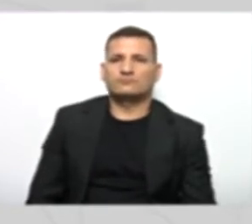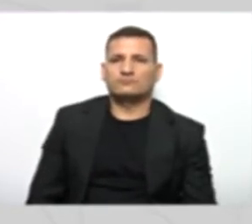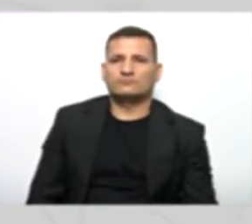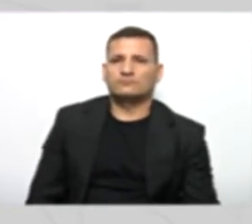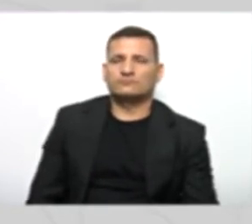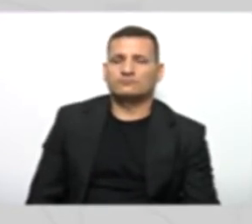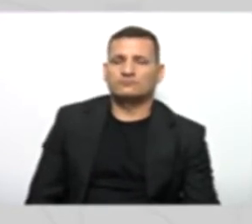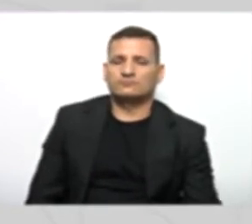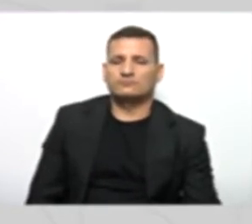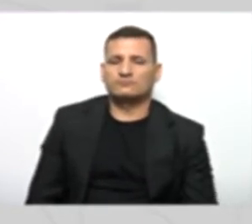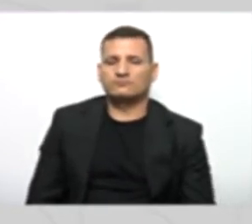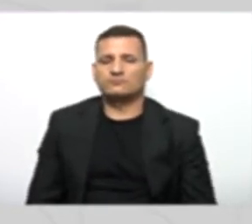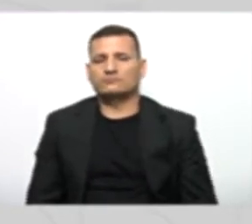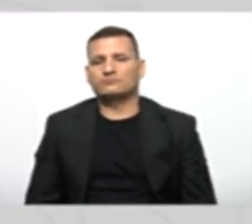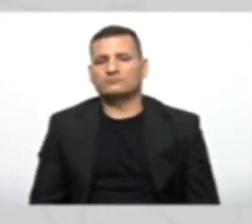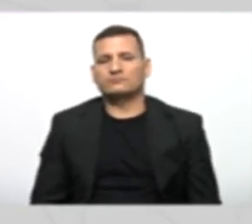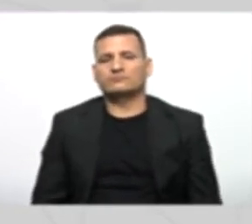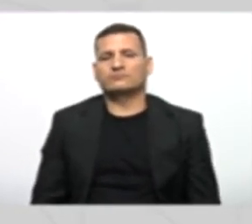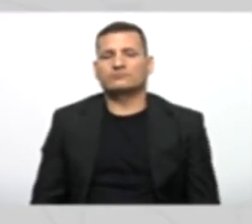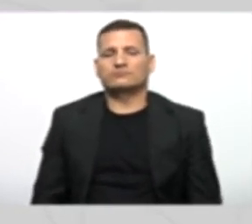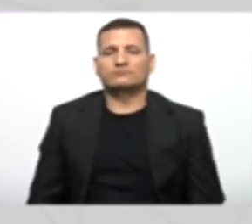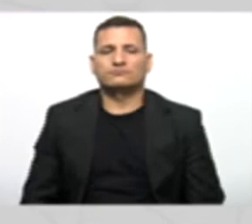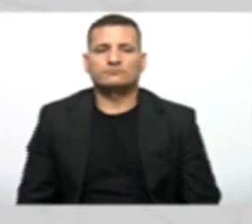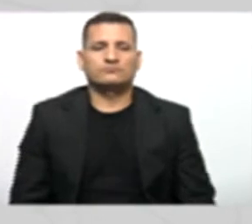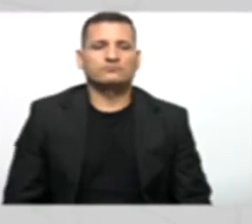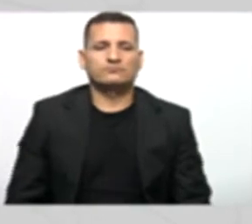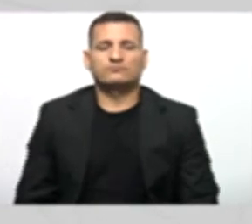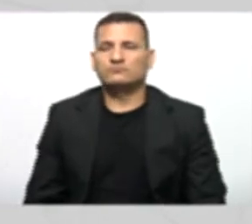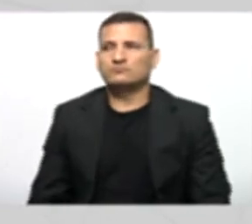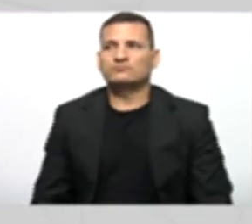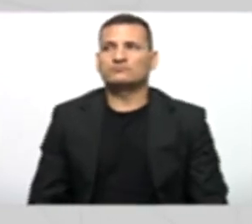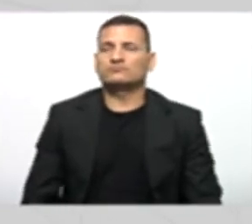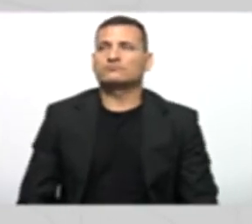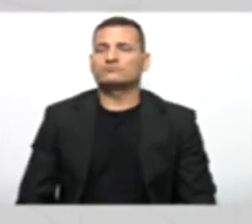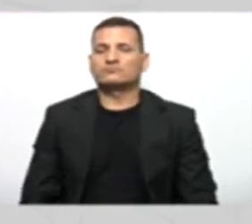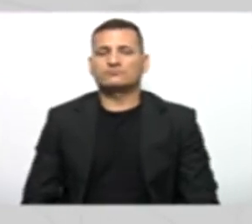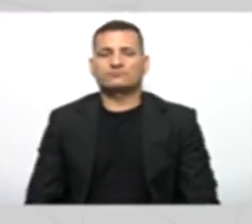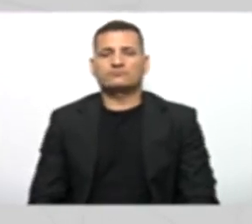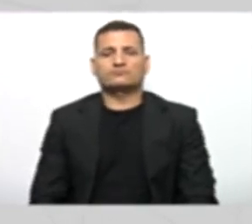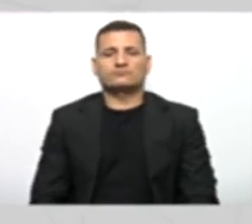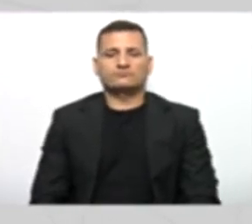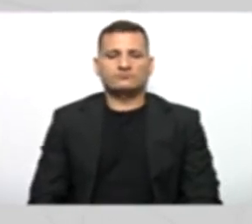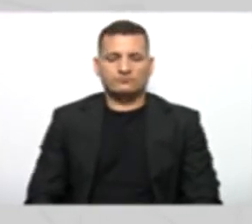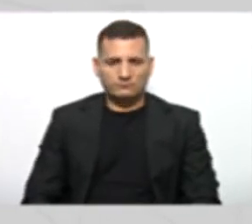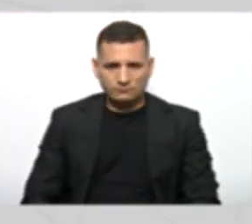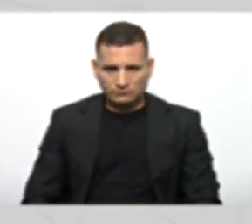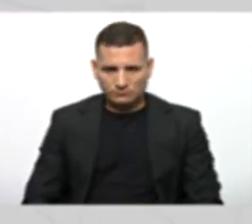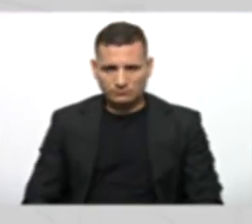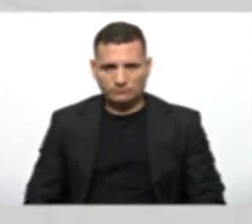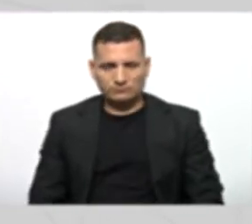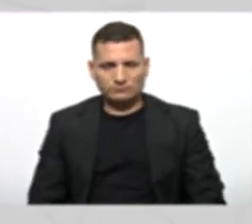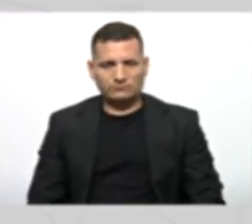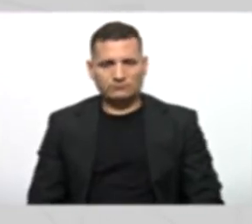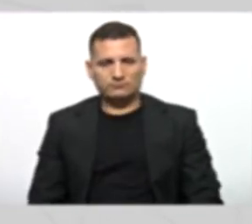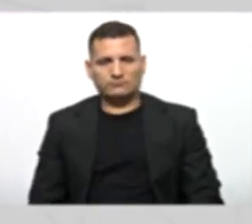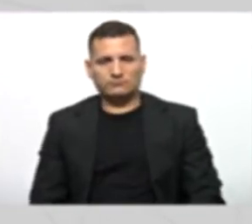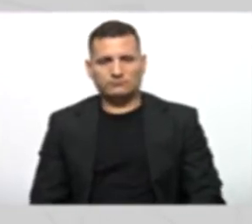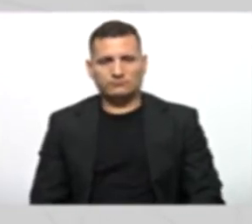jurídica. Beleza? Então, basicamente, a nossa classe pessoa vai ficar dessa forma.